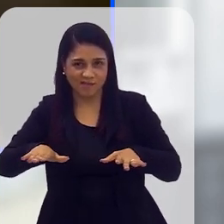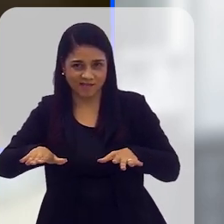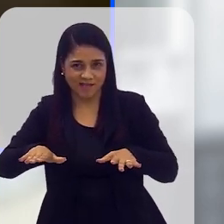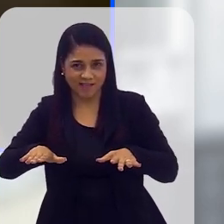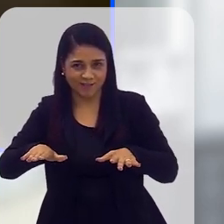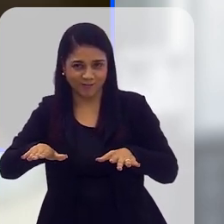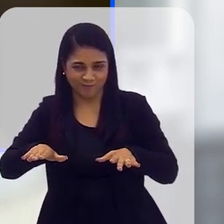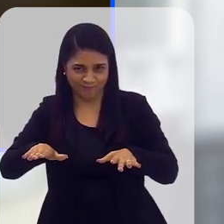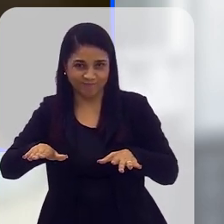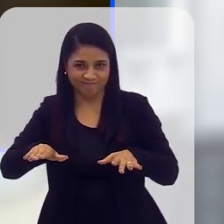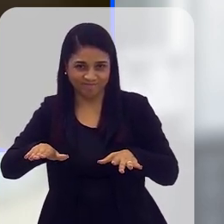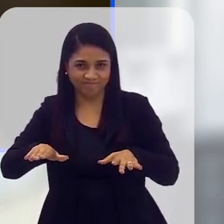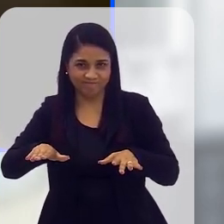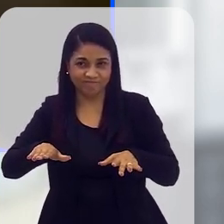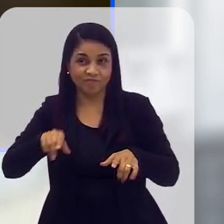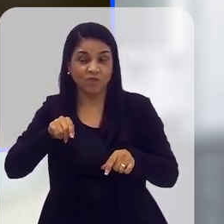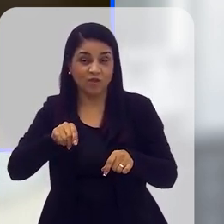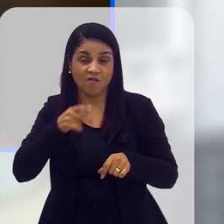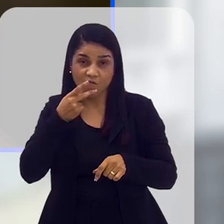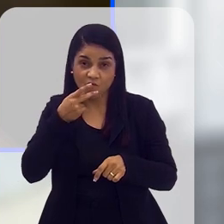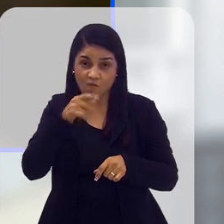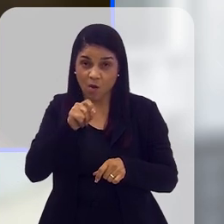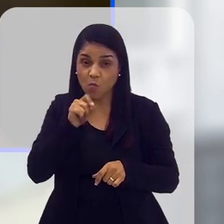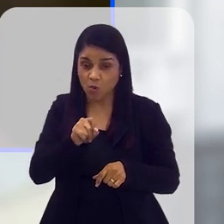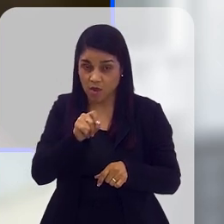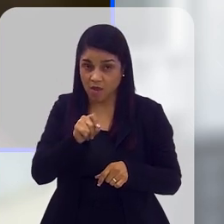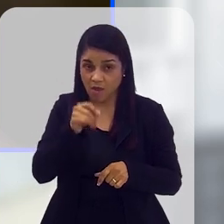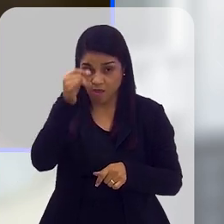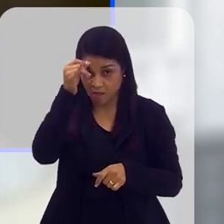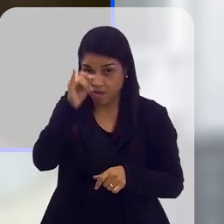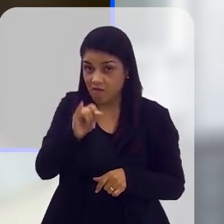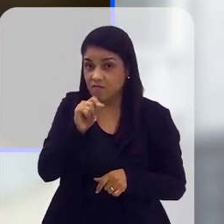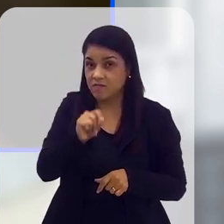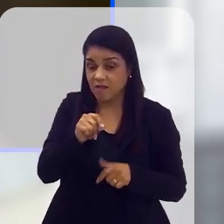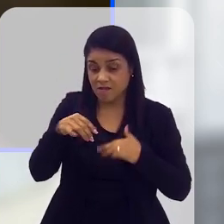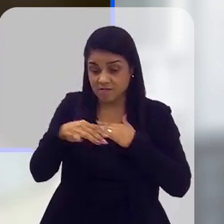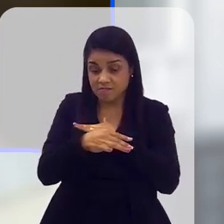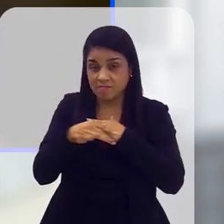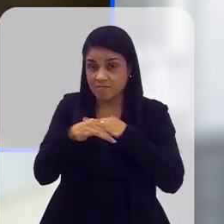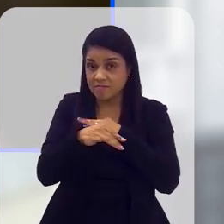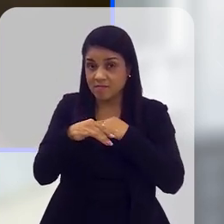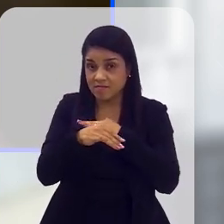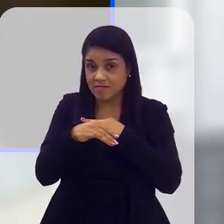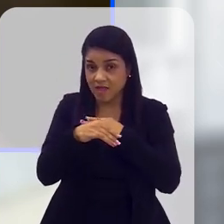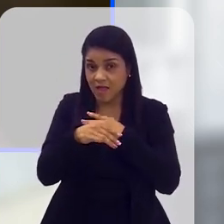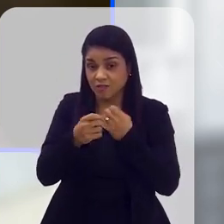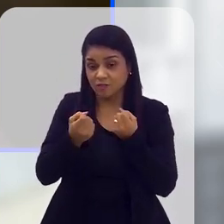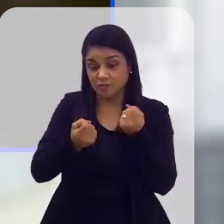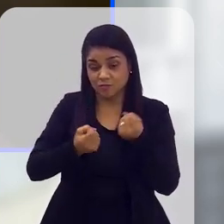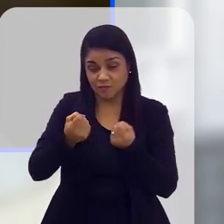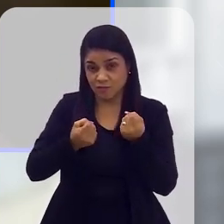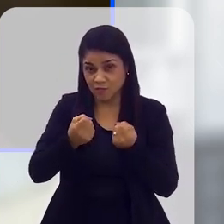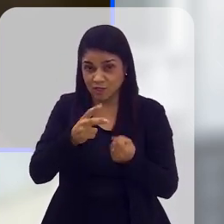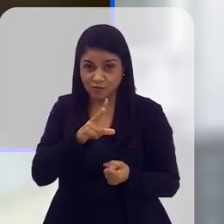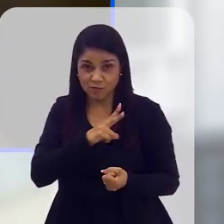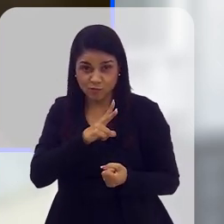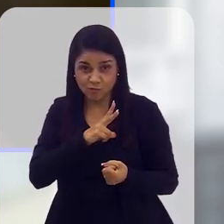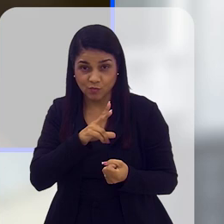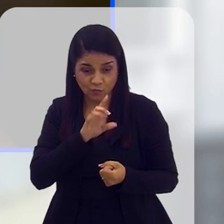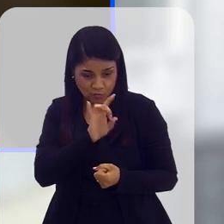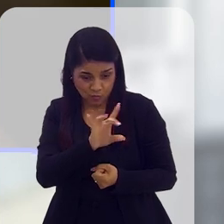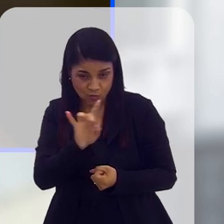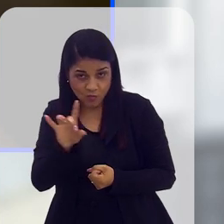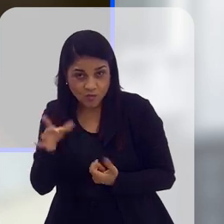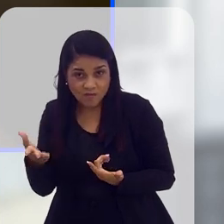do que ao automóvel, propriamente dito. O que a gente deveria evitar realmente é as cidades feitas para o automóvel privado,